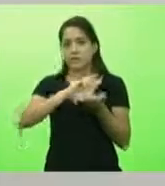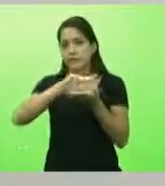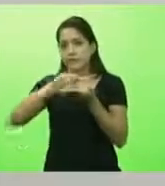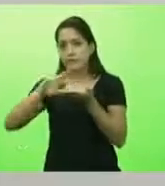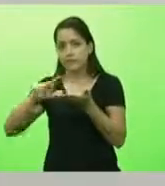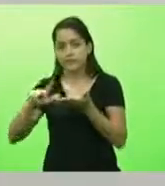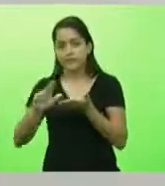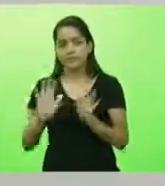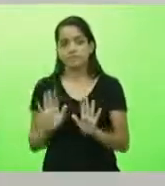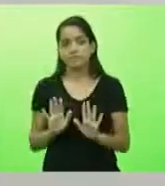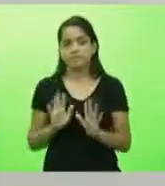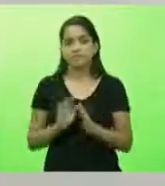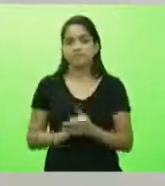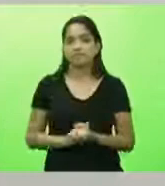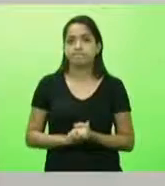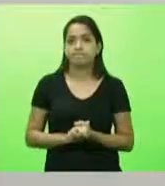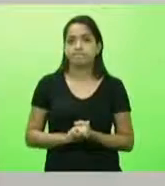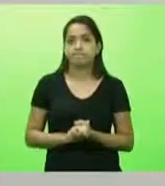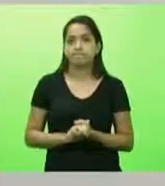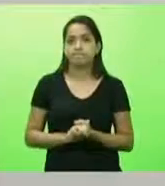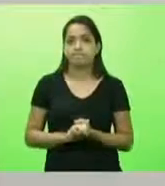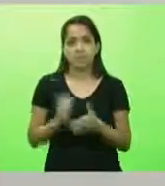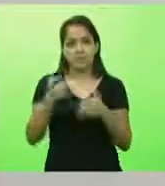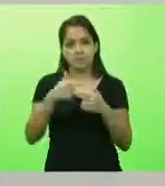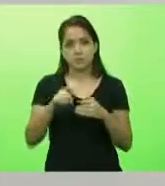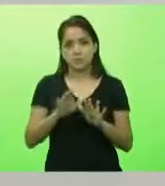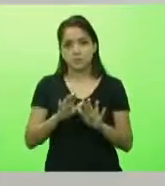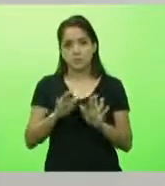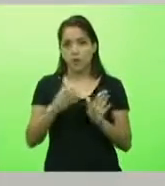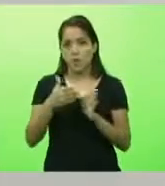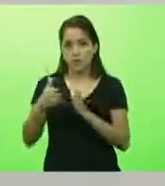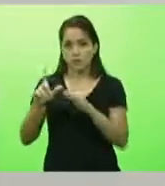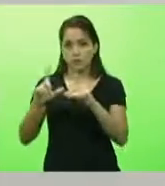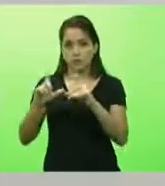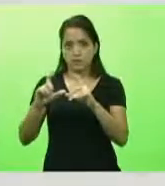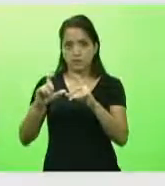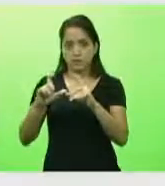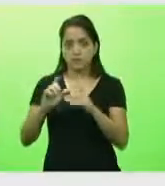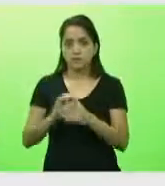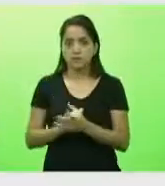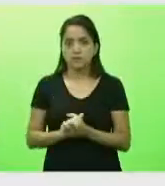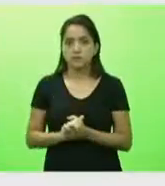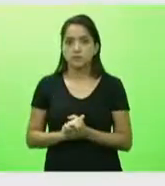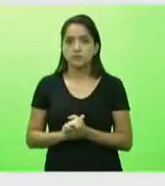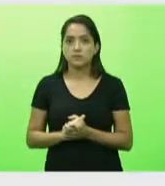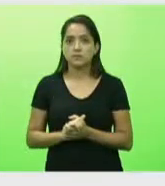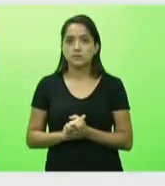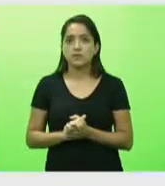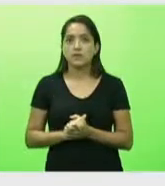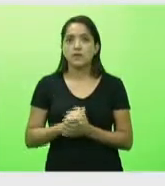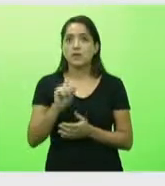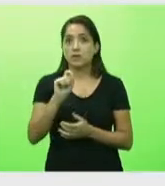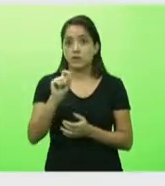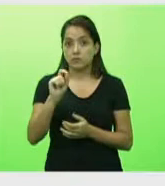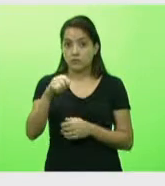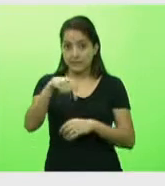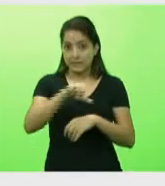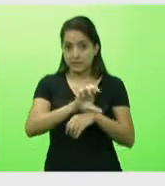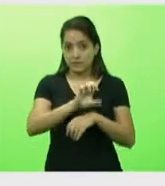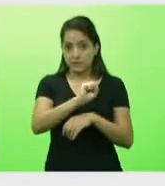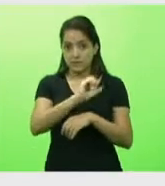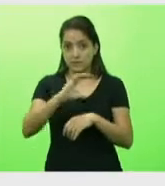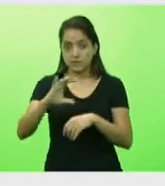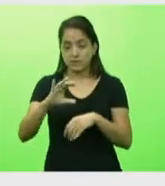me incomodou. Pode passar a próxima imagem. O que aconteceu aqui em Santa Catarina, essa